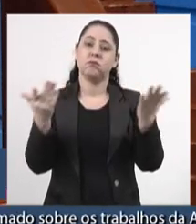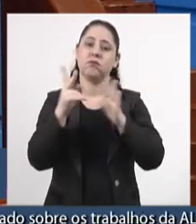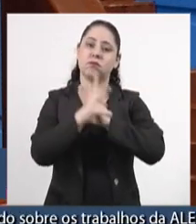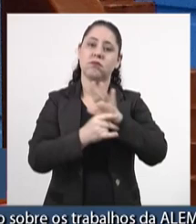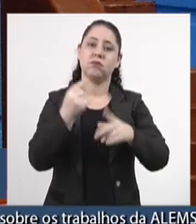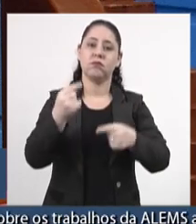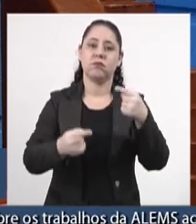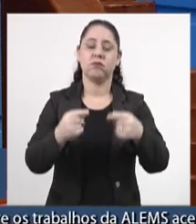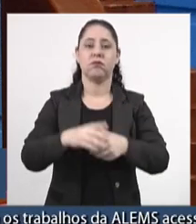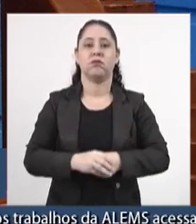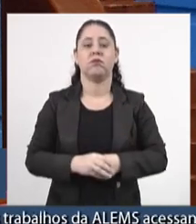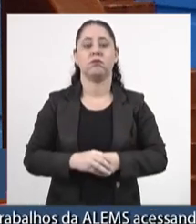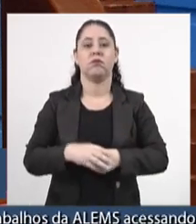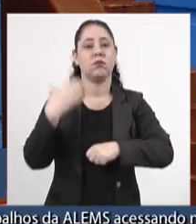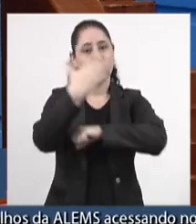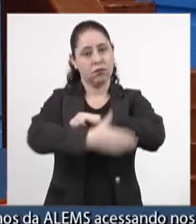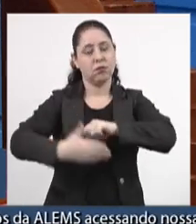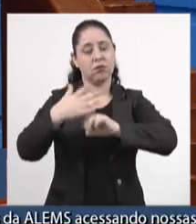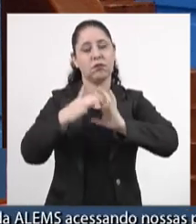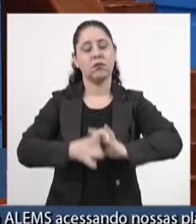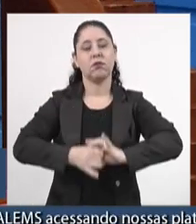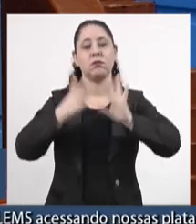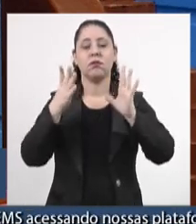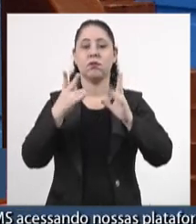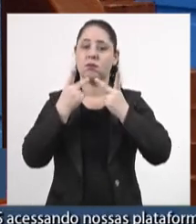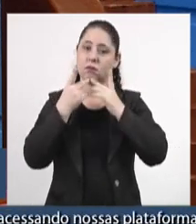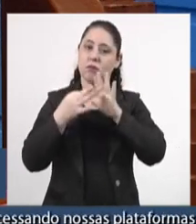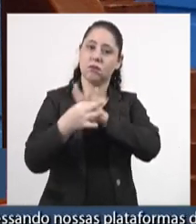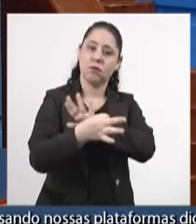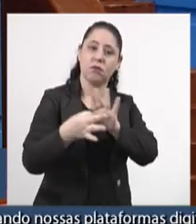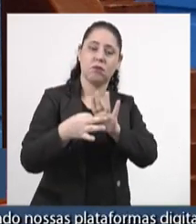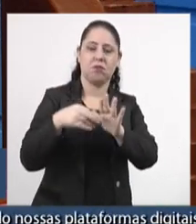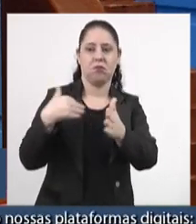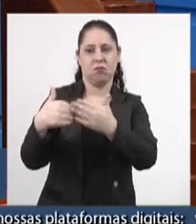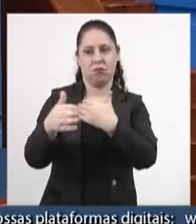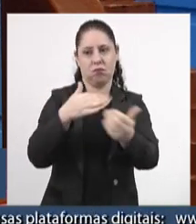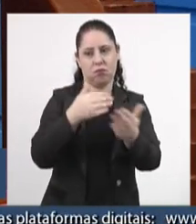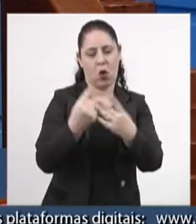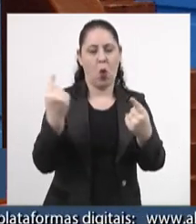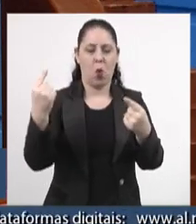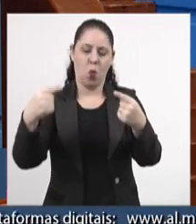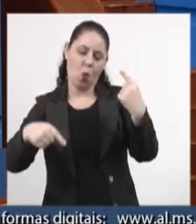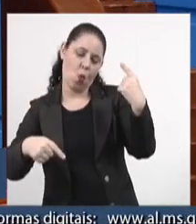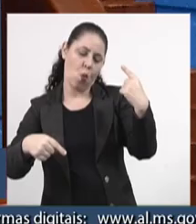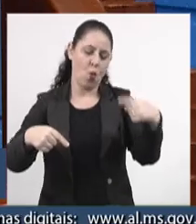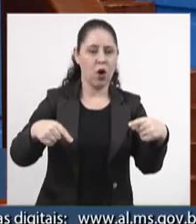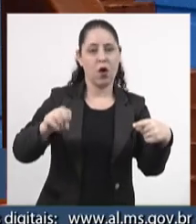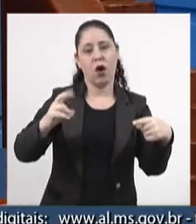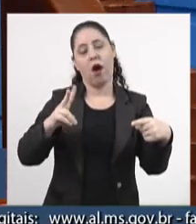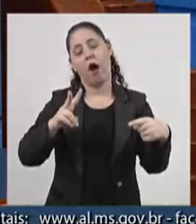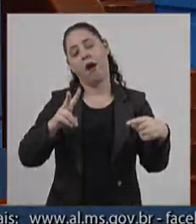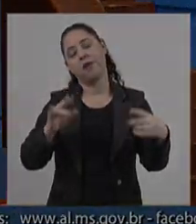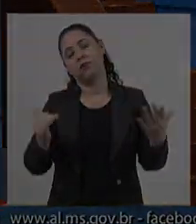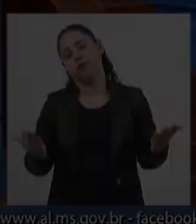trata essa discussão hoje. Em defesa da liberdade e das opiniões. Sejam elas contrárias ou a favor. Muito obrigado, presidente.